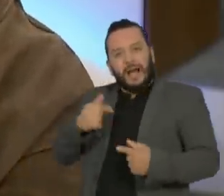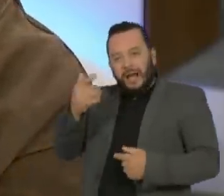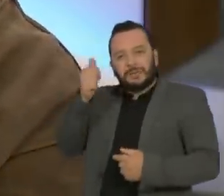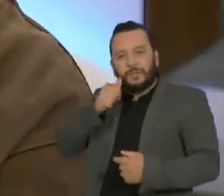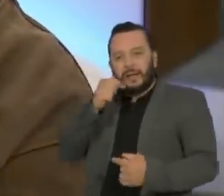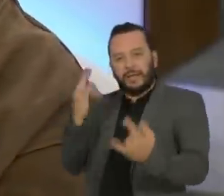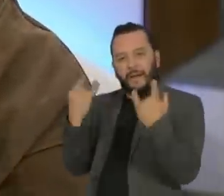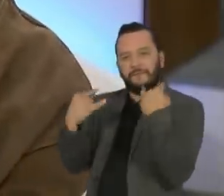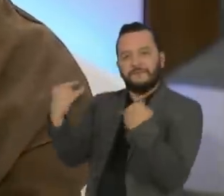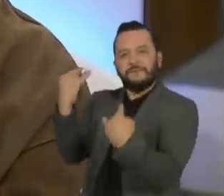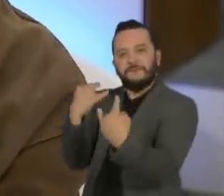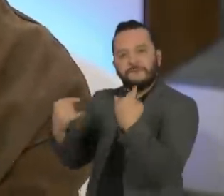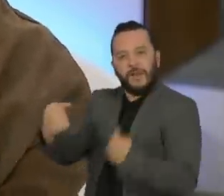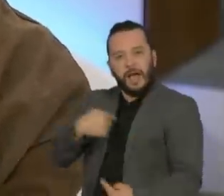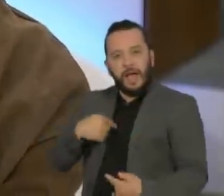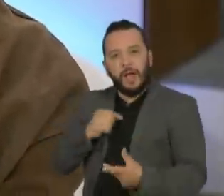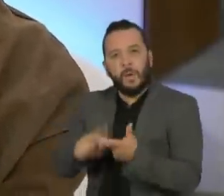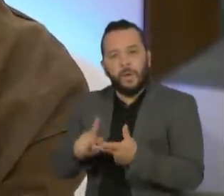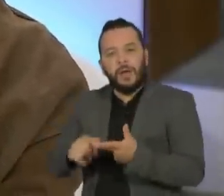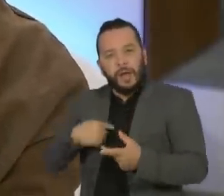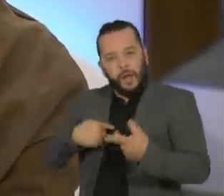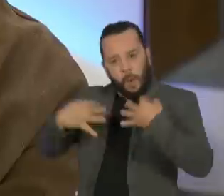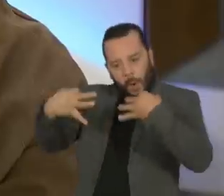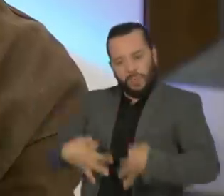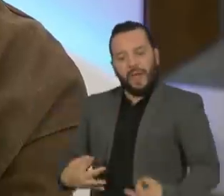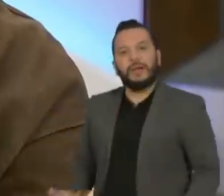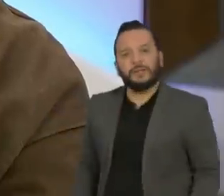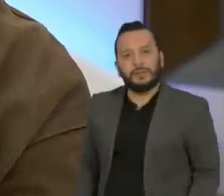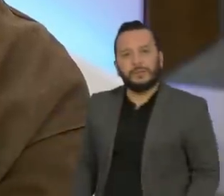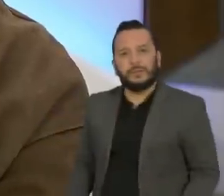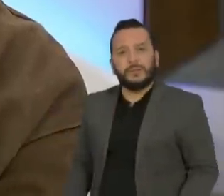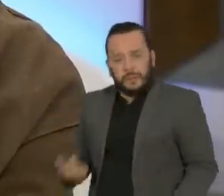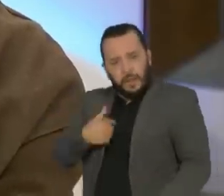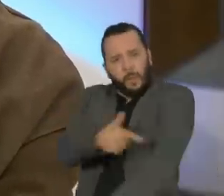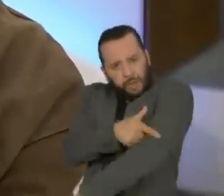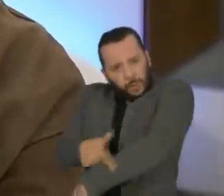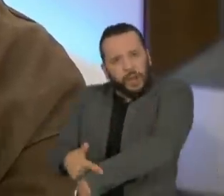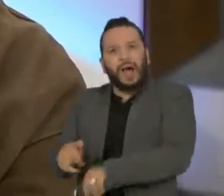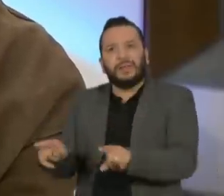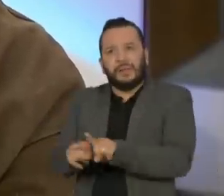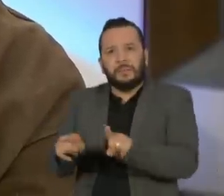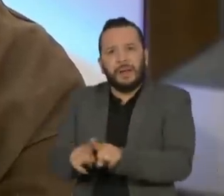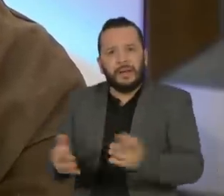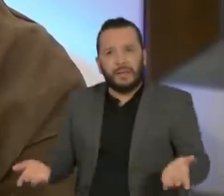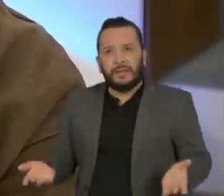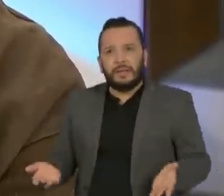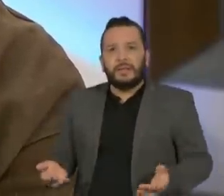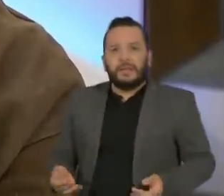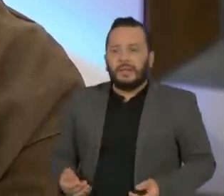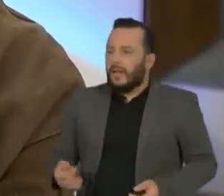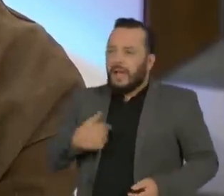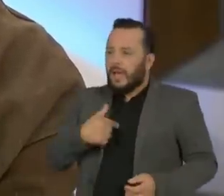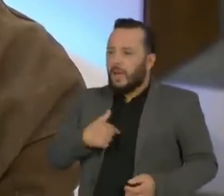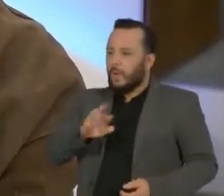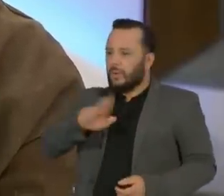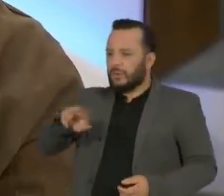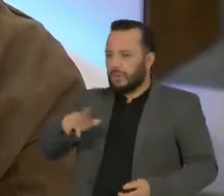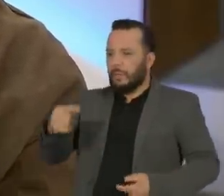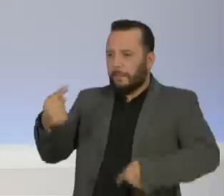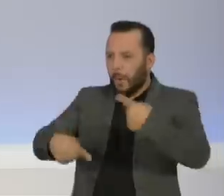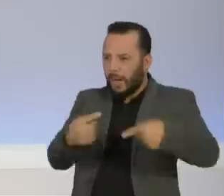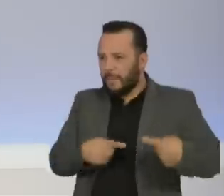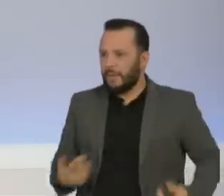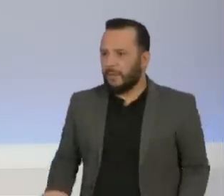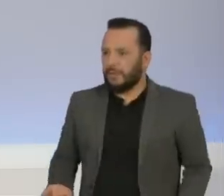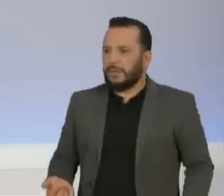que, geralmente, por ser uma pessoa honesta e ser muito bem educada, as pessoas falam você foi ser um cara polêmico. Eu assim, eu não sou polêmico. A